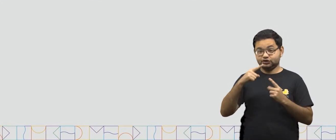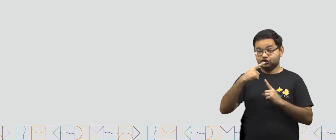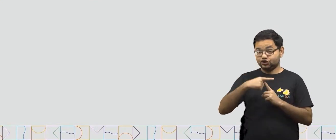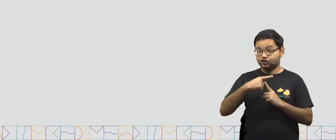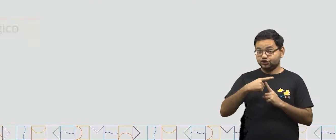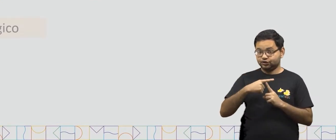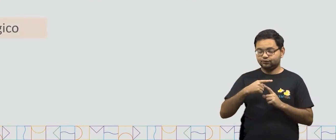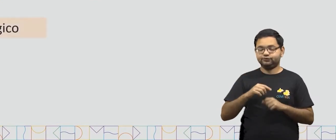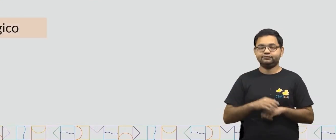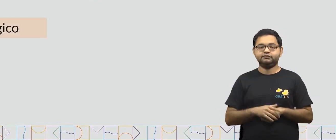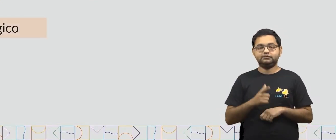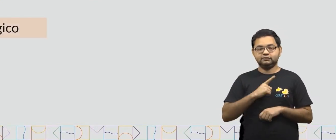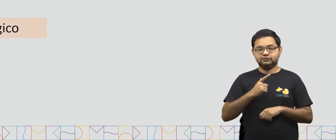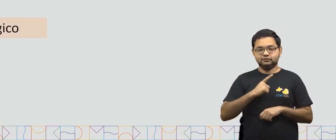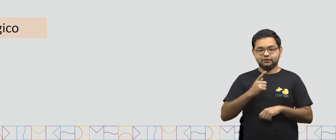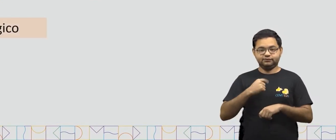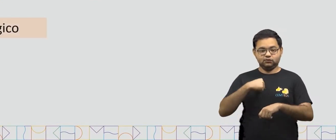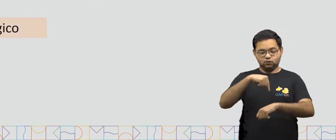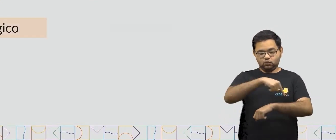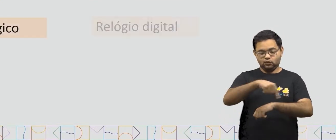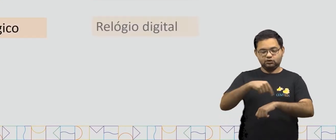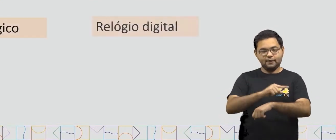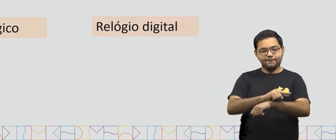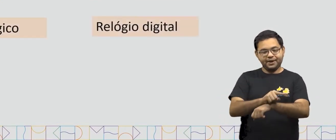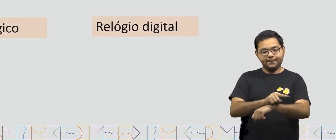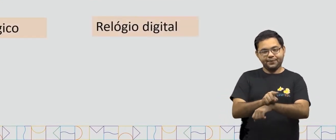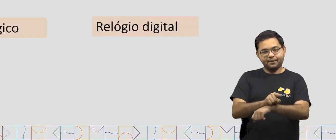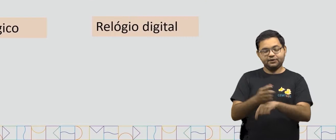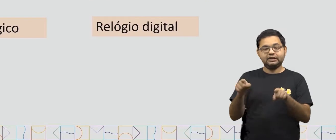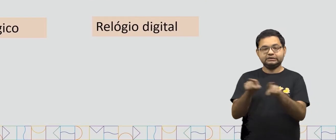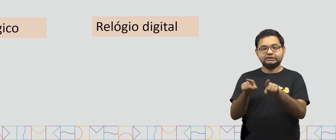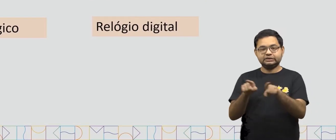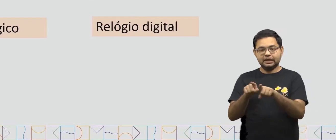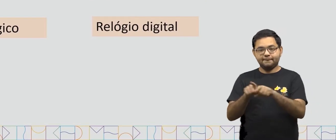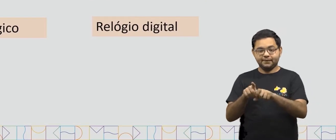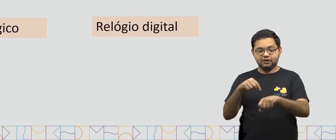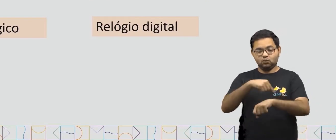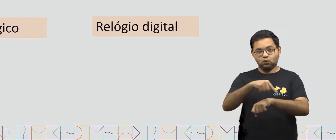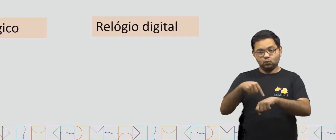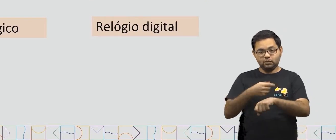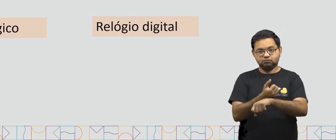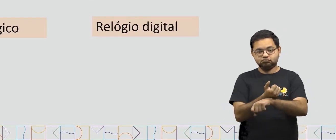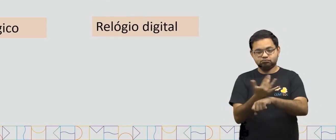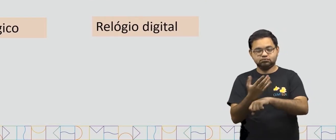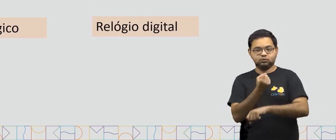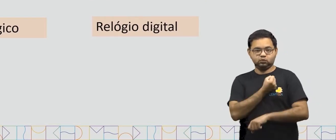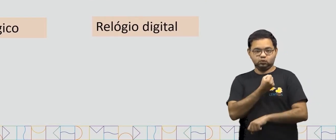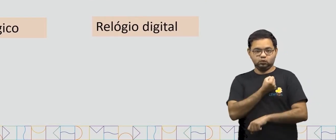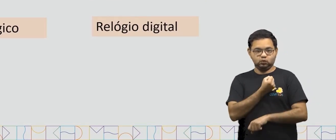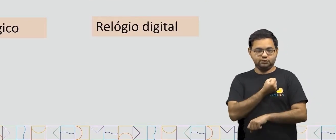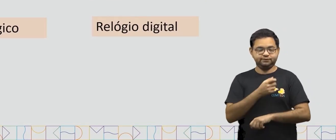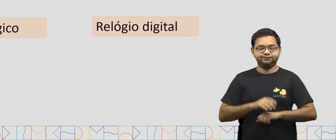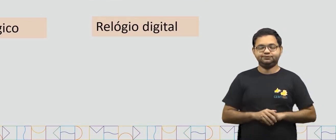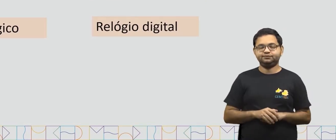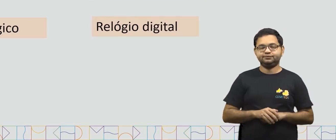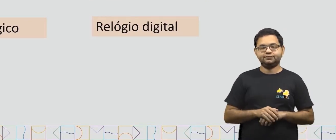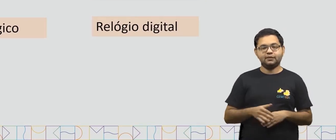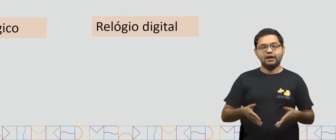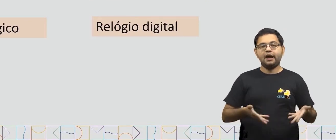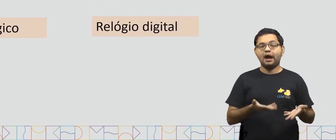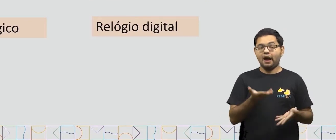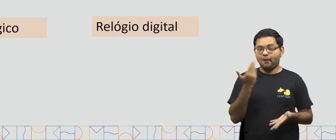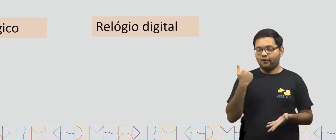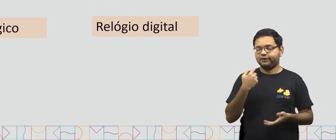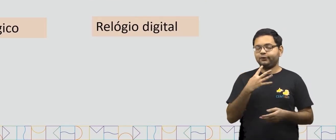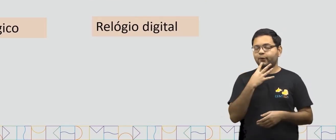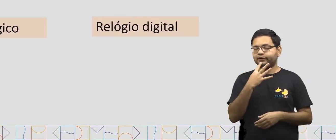analógico e o relógio digital. Agora, vamos conhecer cada um deles.